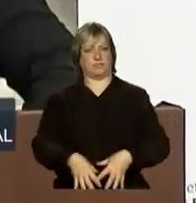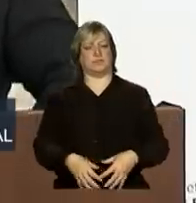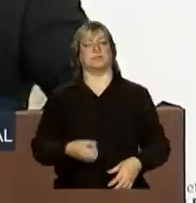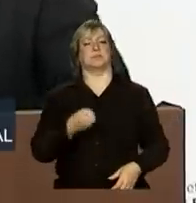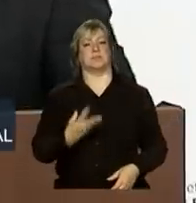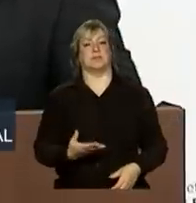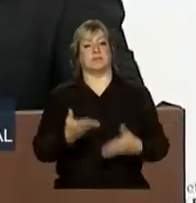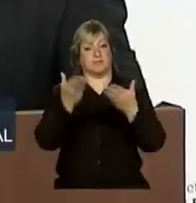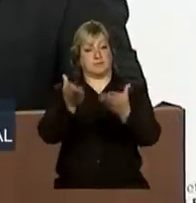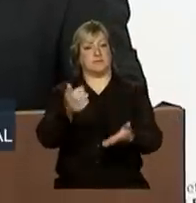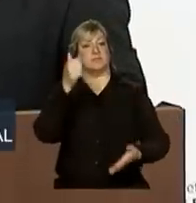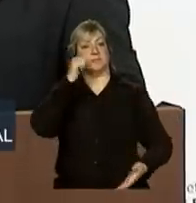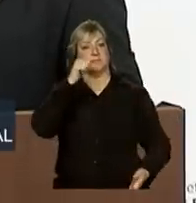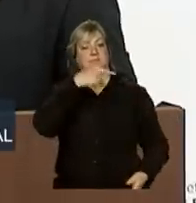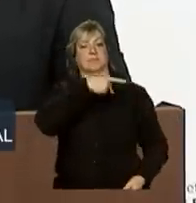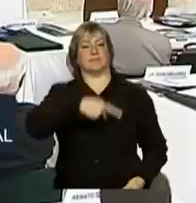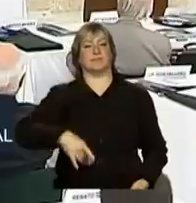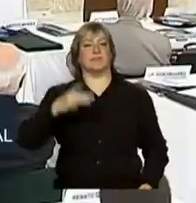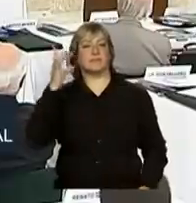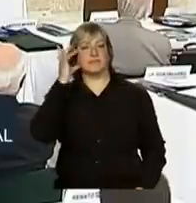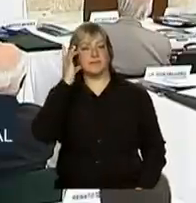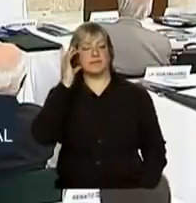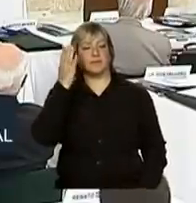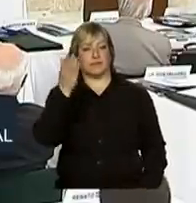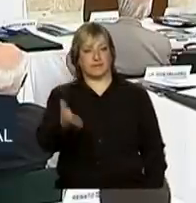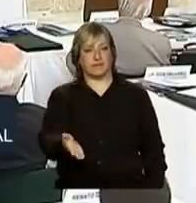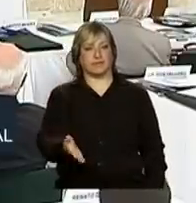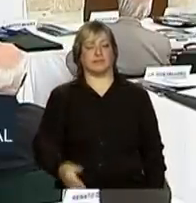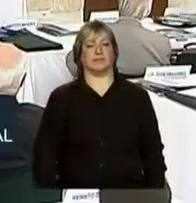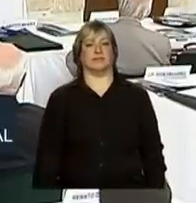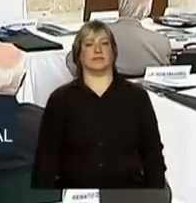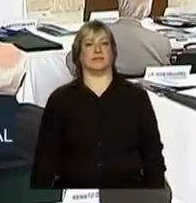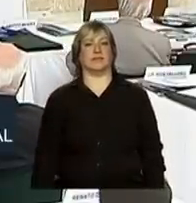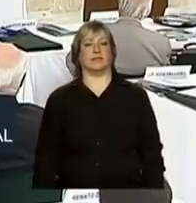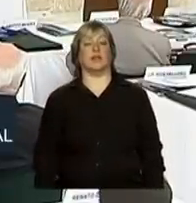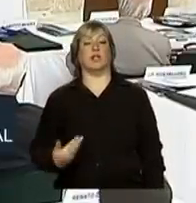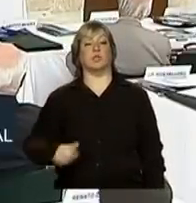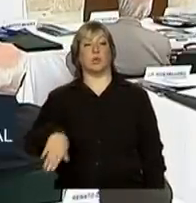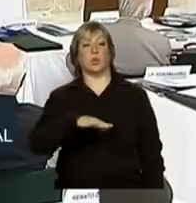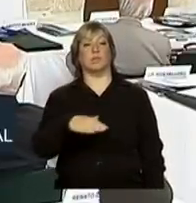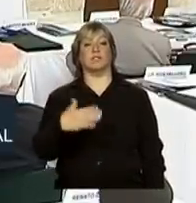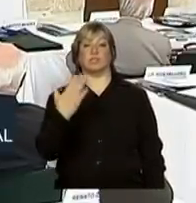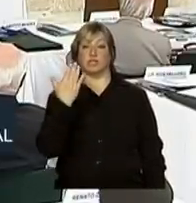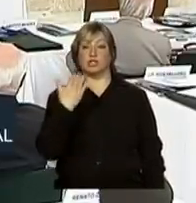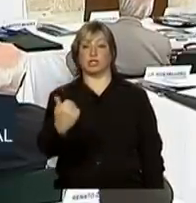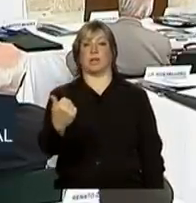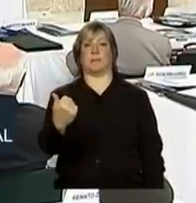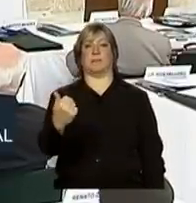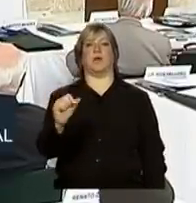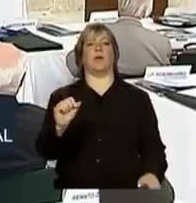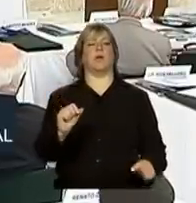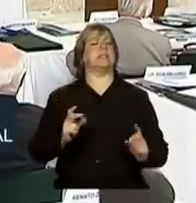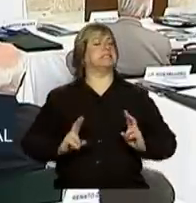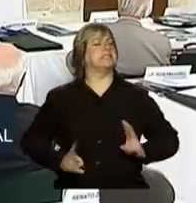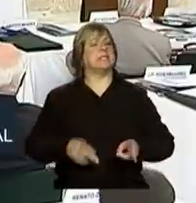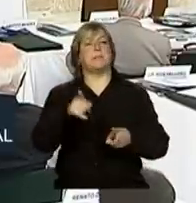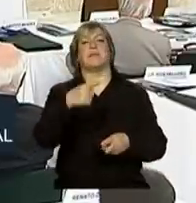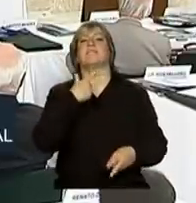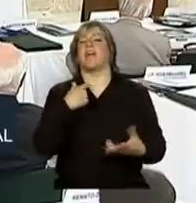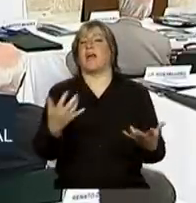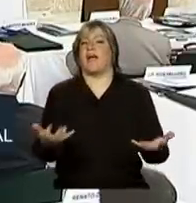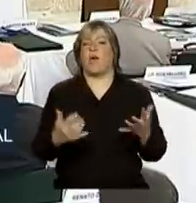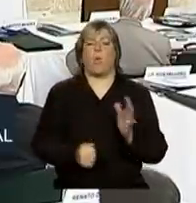A senhora, a senhora, presidente, nos chame. A senhora nos chame quando a senhora quiser,